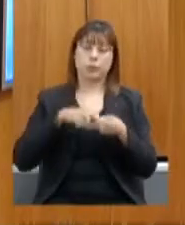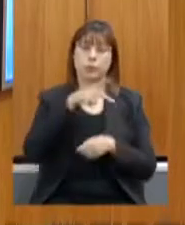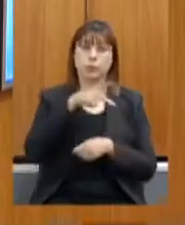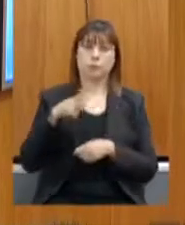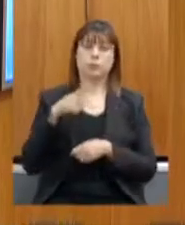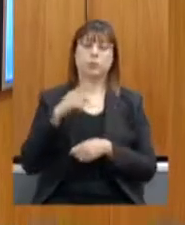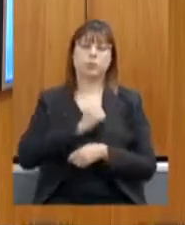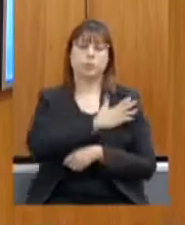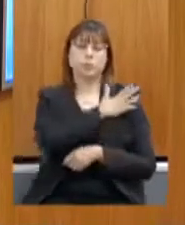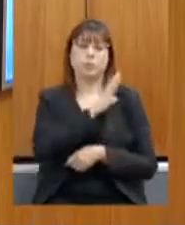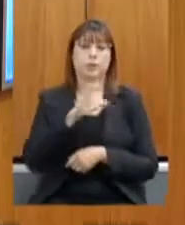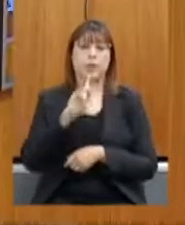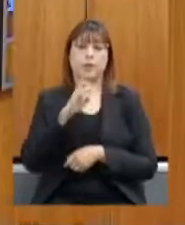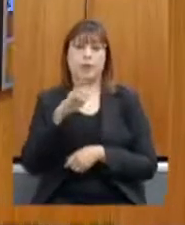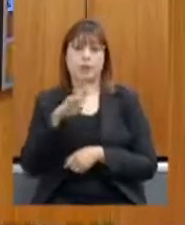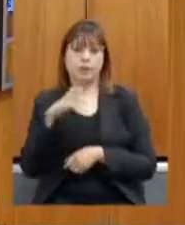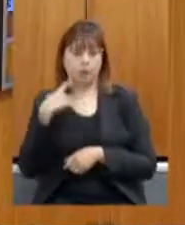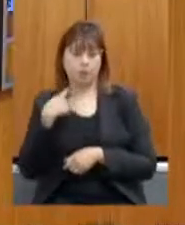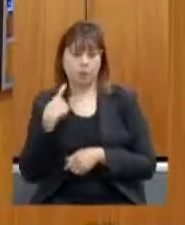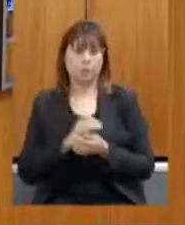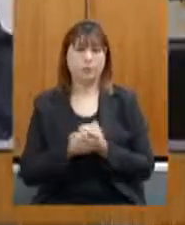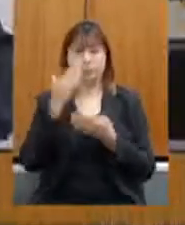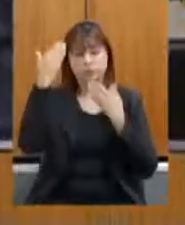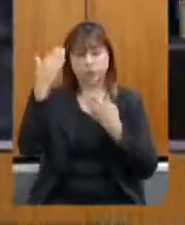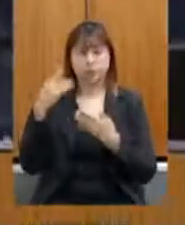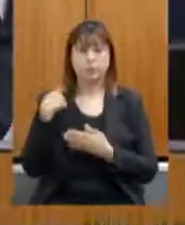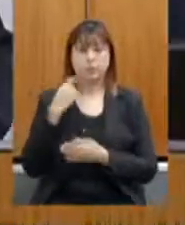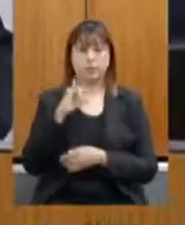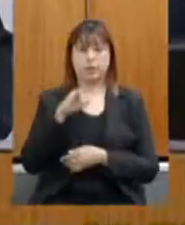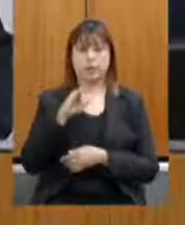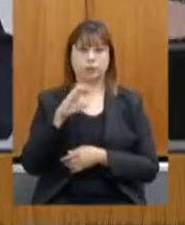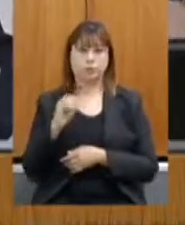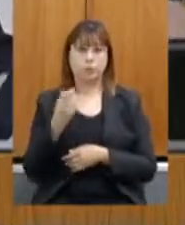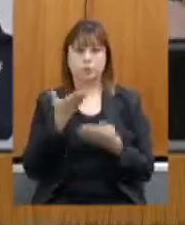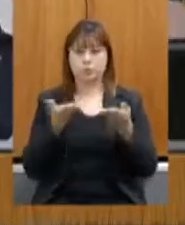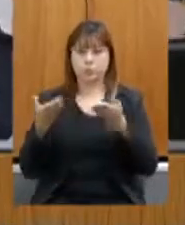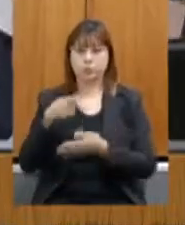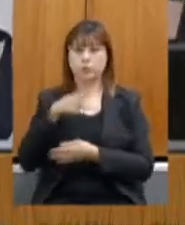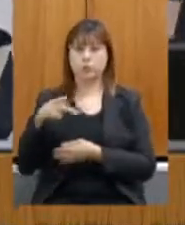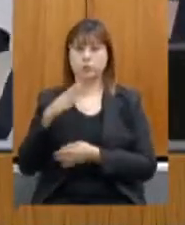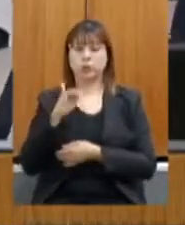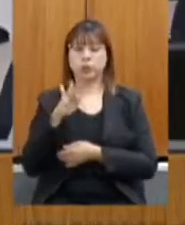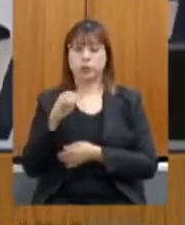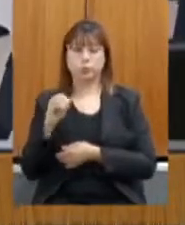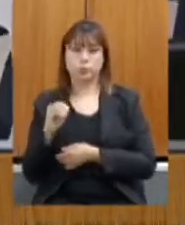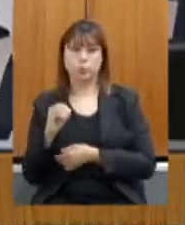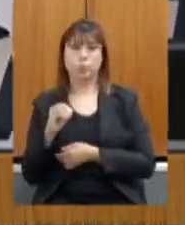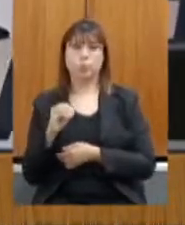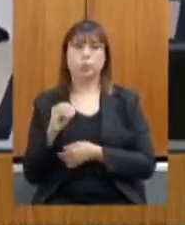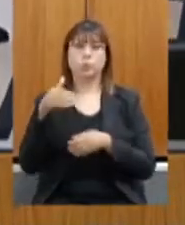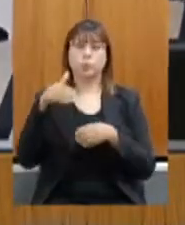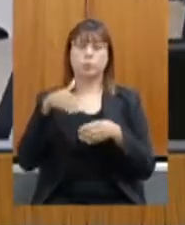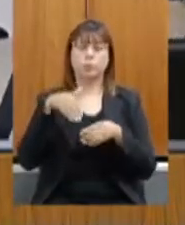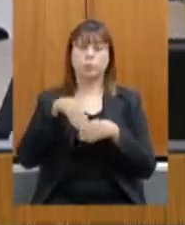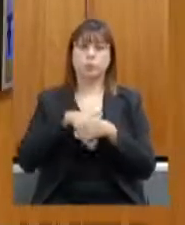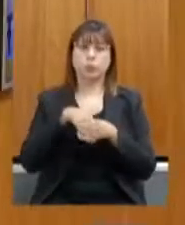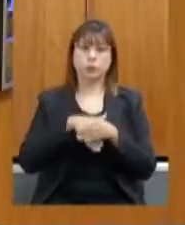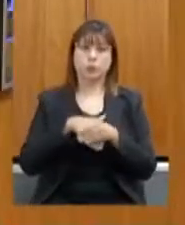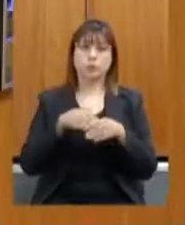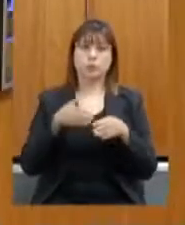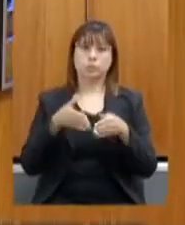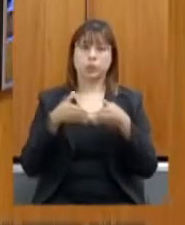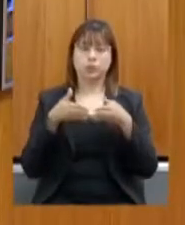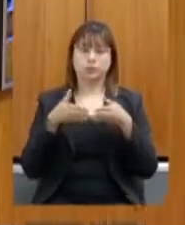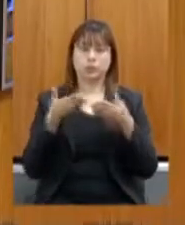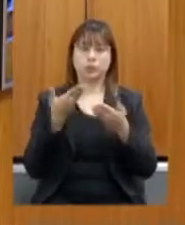coronel Henrique muito obrigado deputado Inácio Franco passo a presidência ao deputado Tito Torres para a votação de requerimento de minha